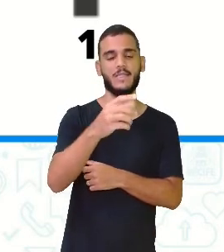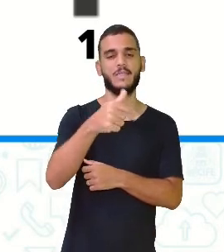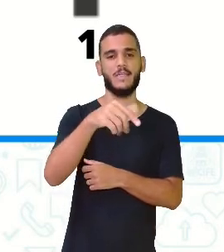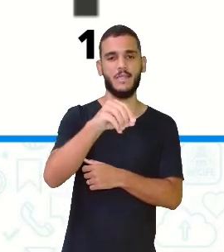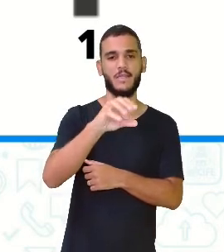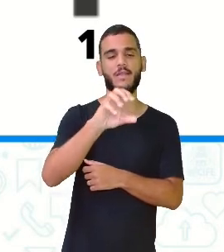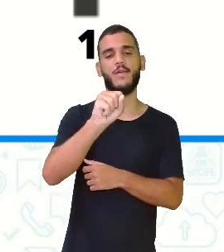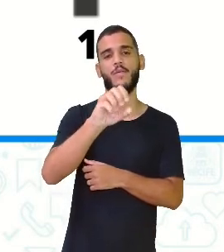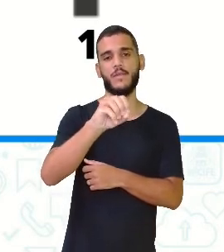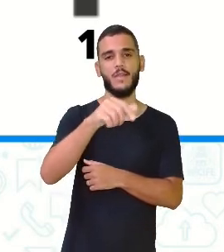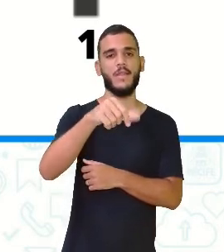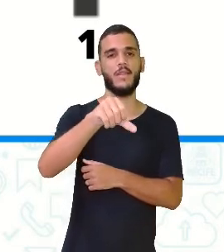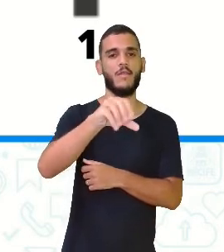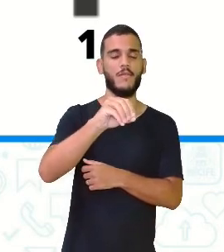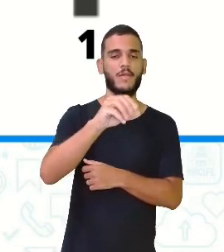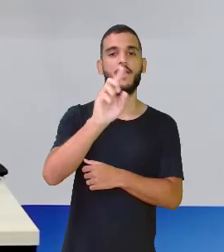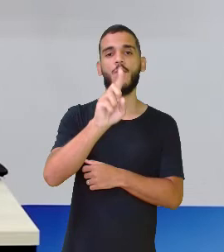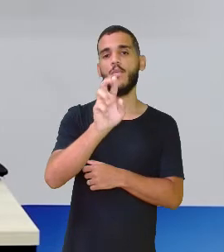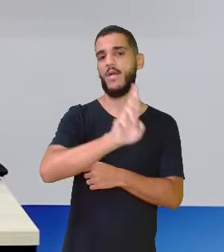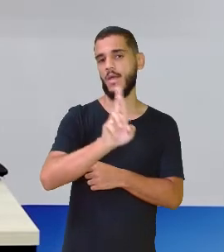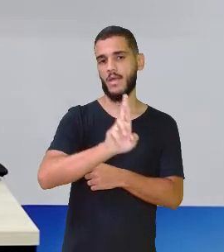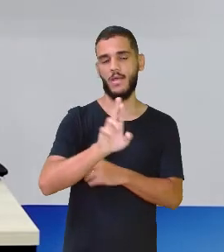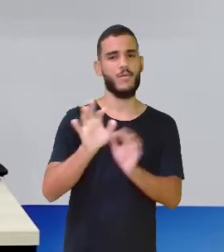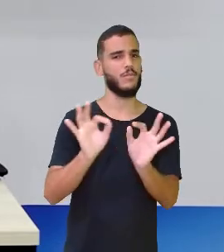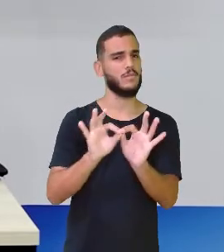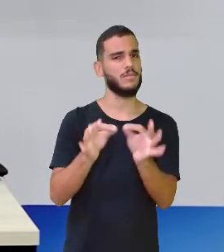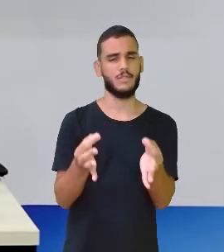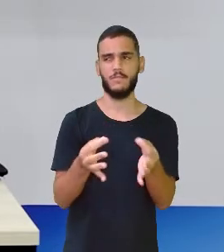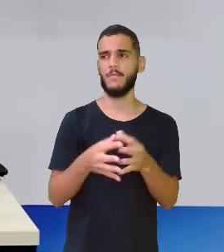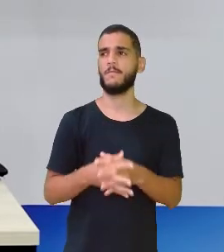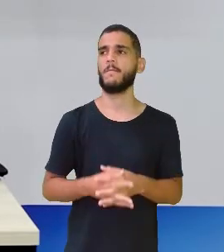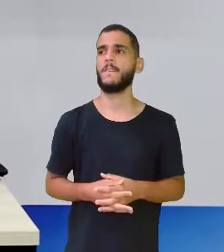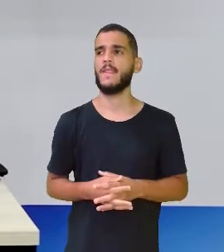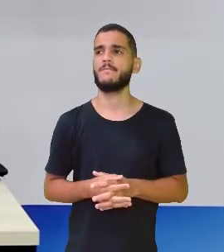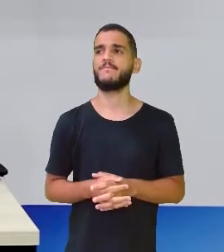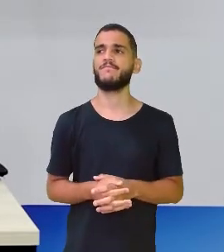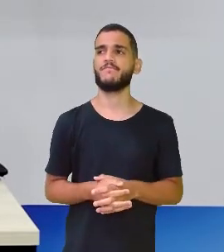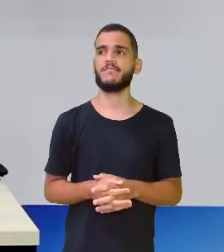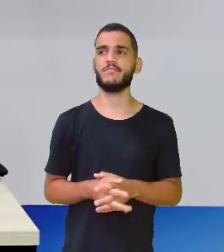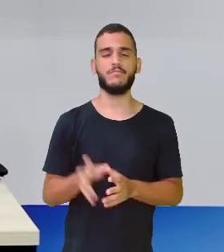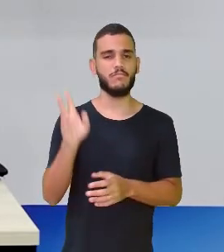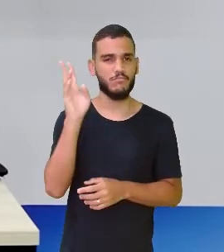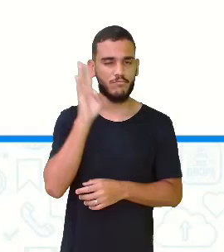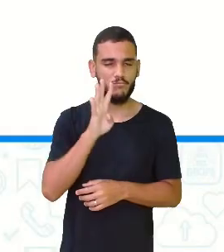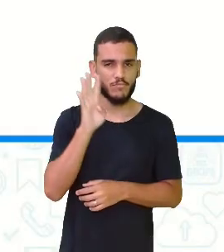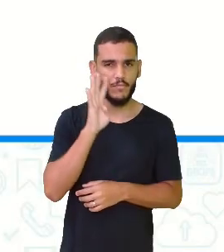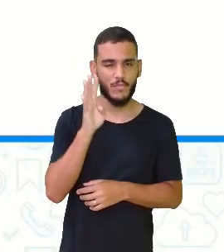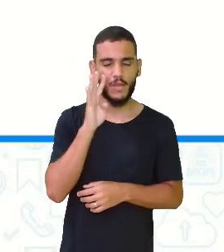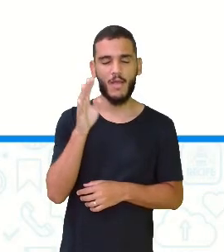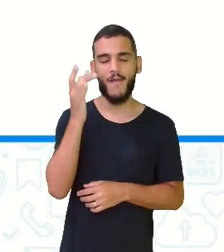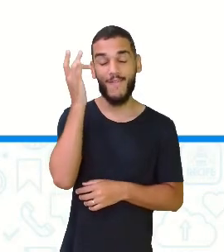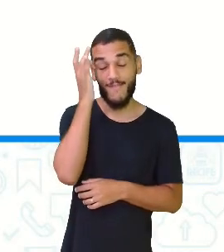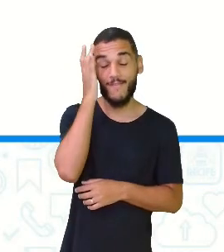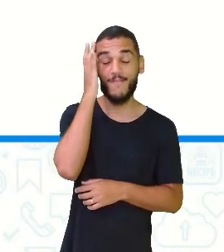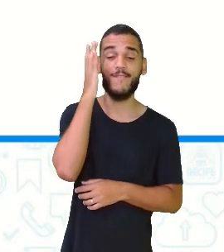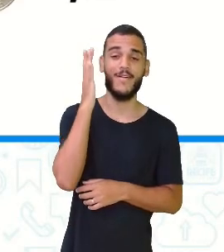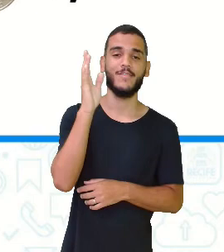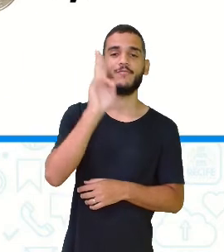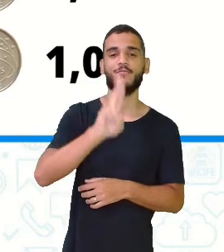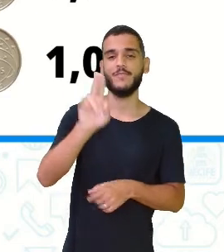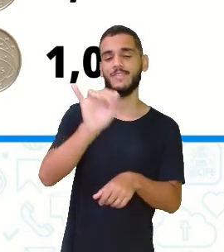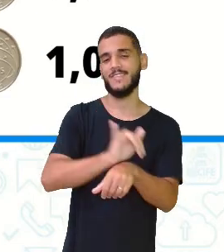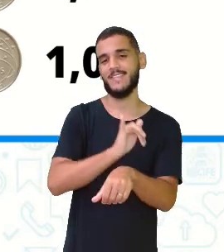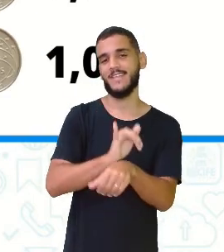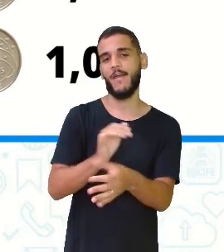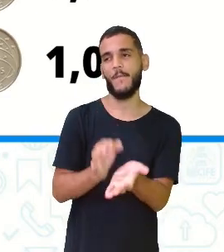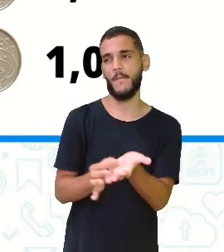oitenta, noventa, um real. Tranquilo? Olha que massa! Muito fácil, né? Em moedas,